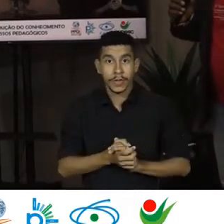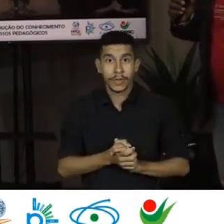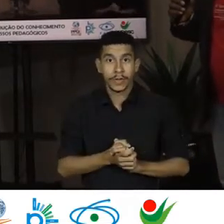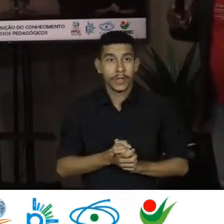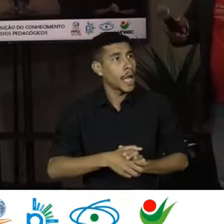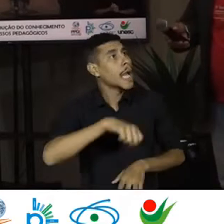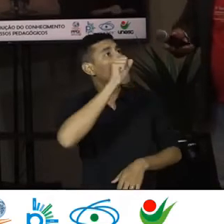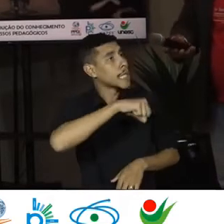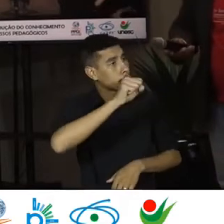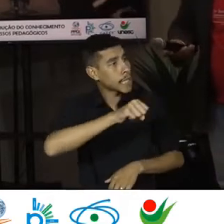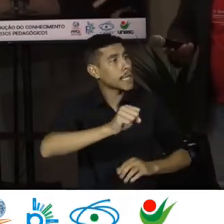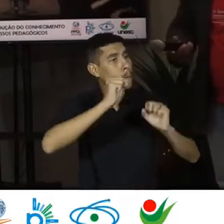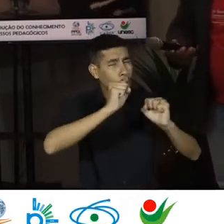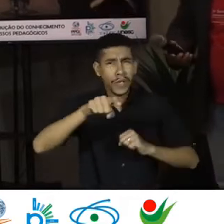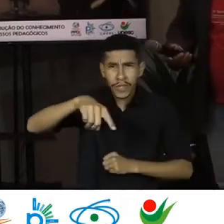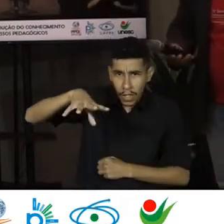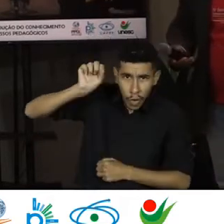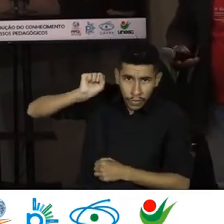Sim Podemos Estão me ouvindo